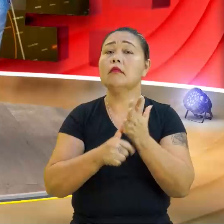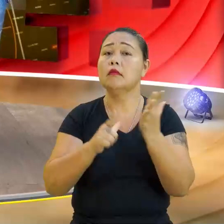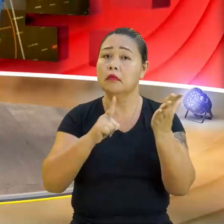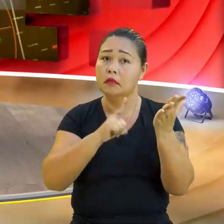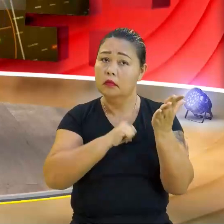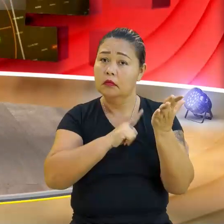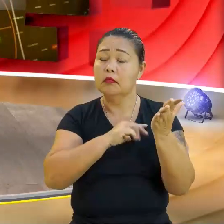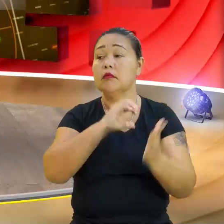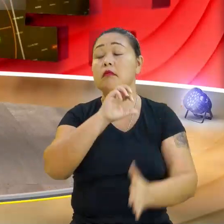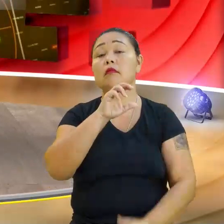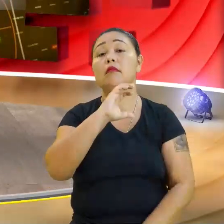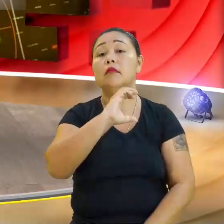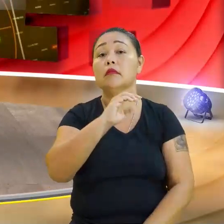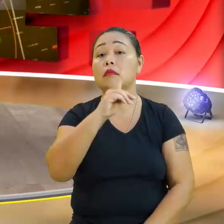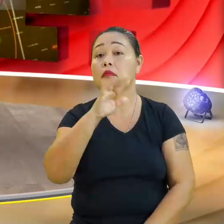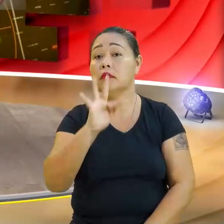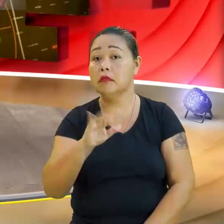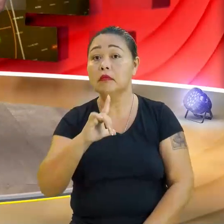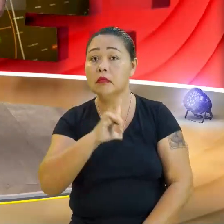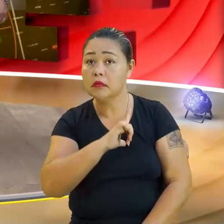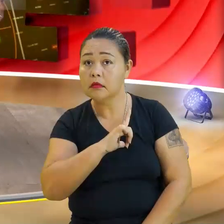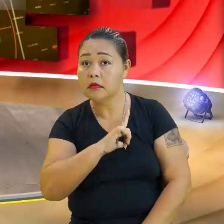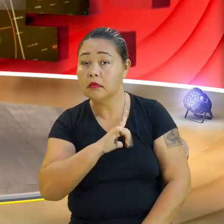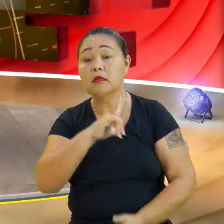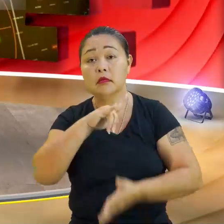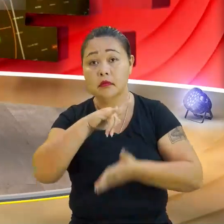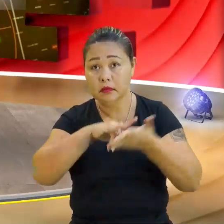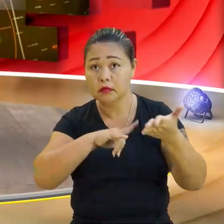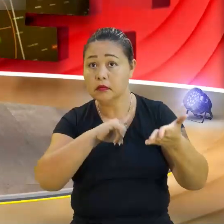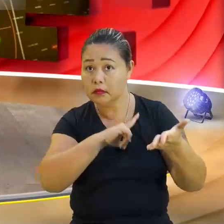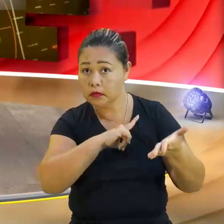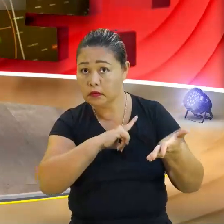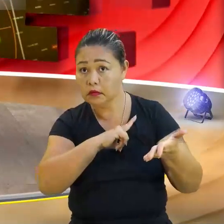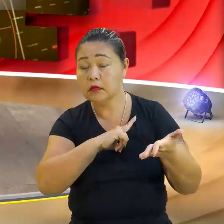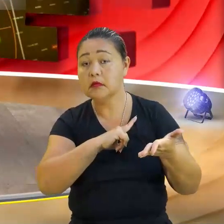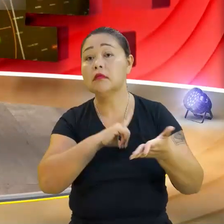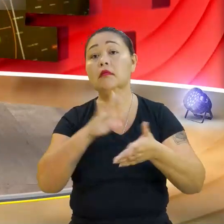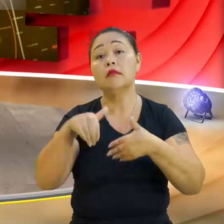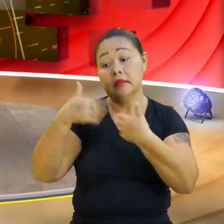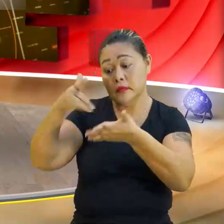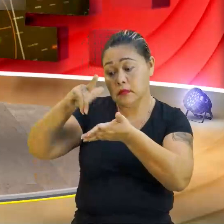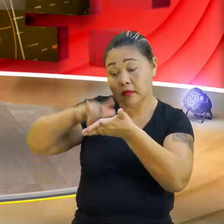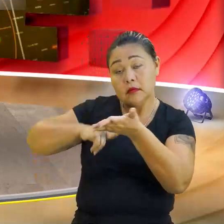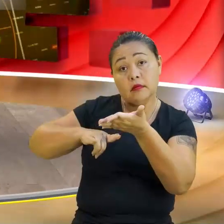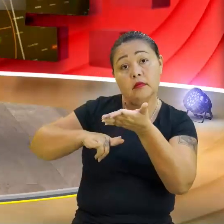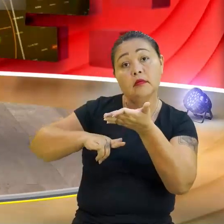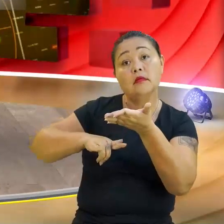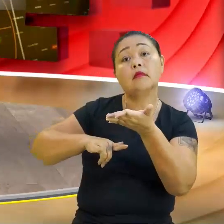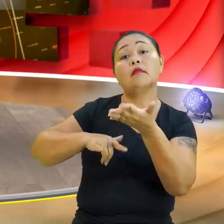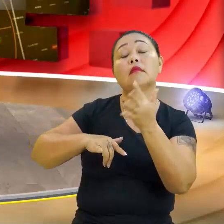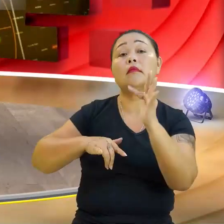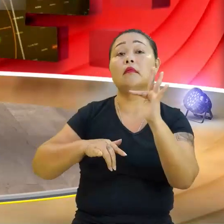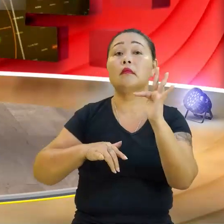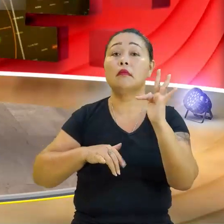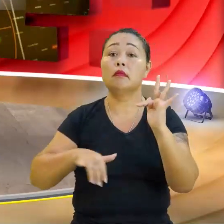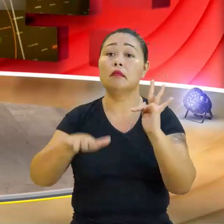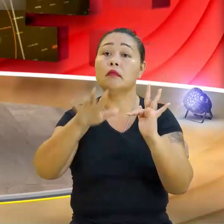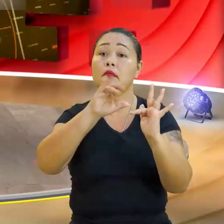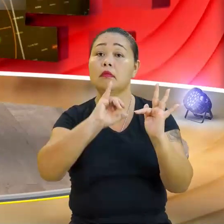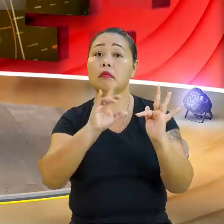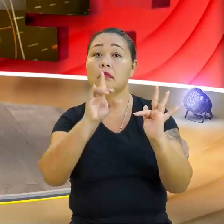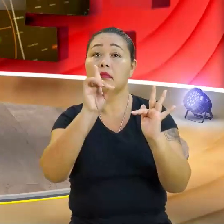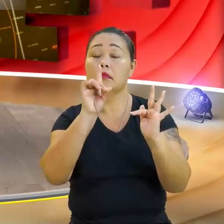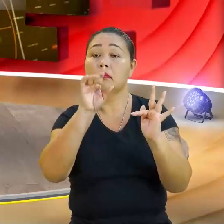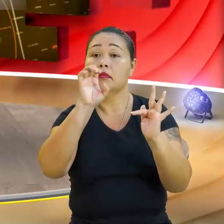CPF, você tem seu documento? Tem. Claro, né? Então, a partir do documento, a função identidade é aquela que o